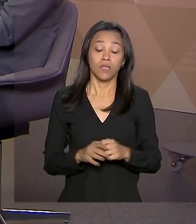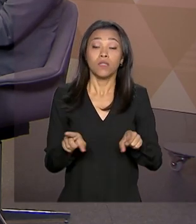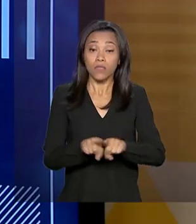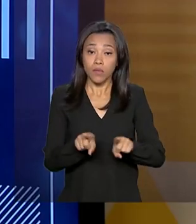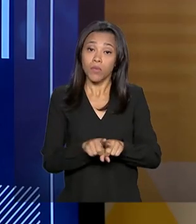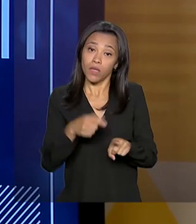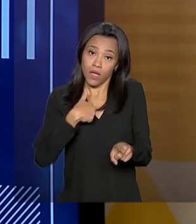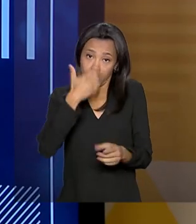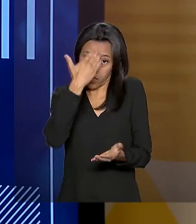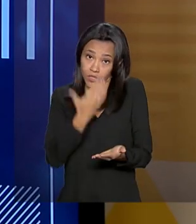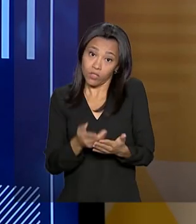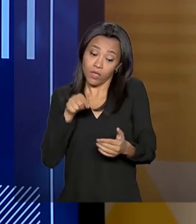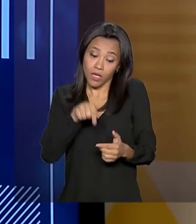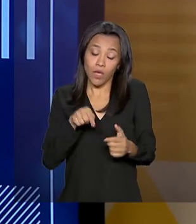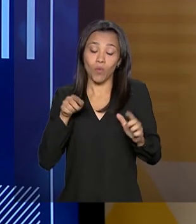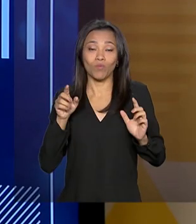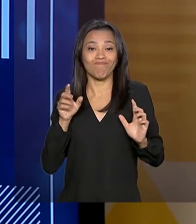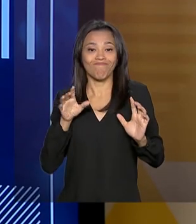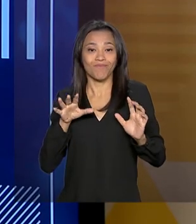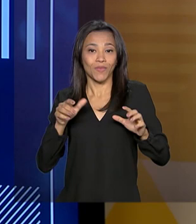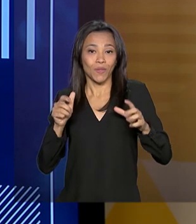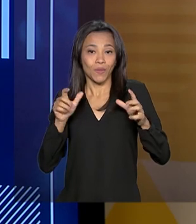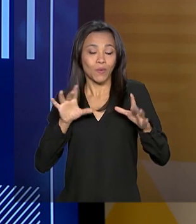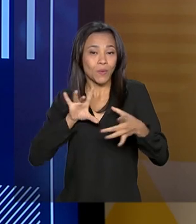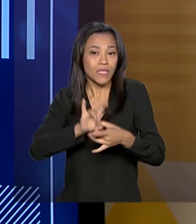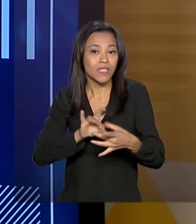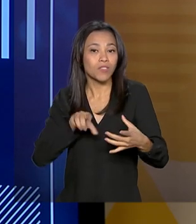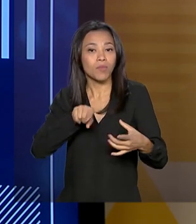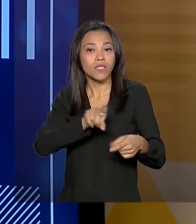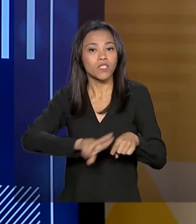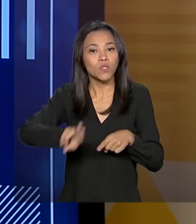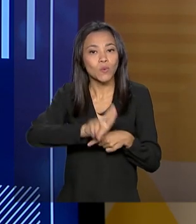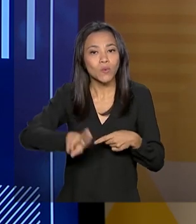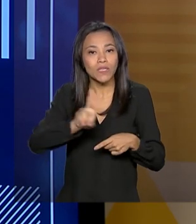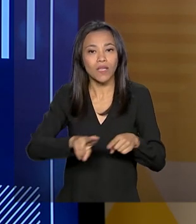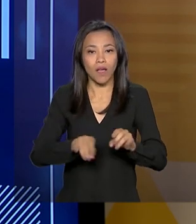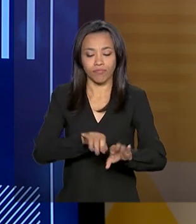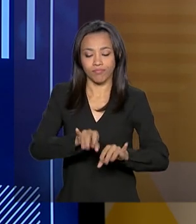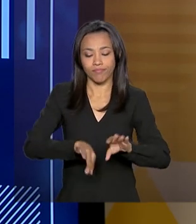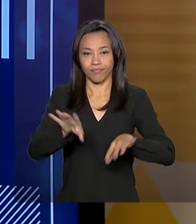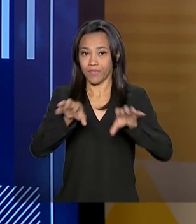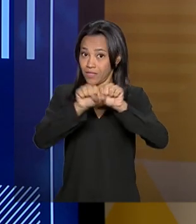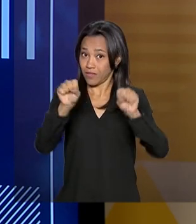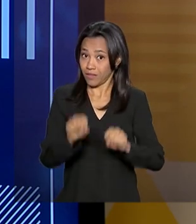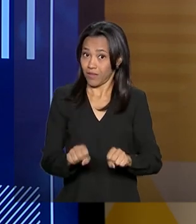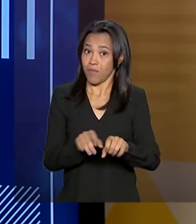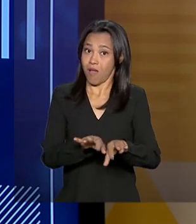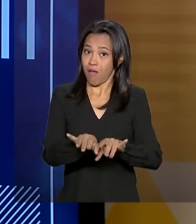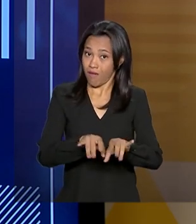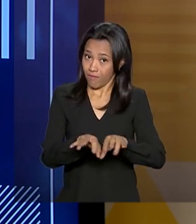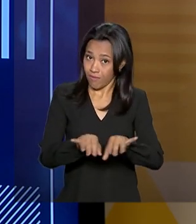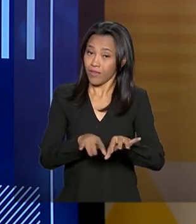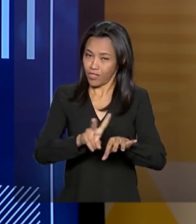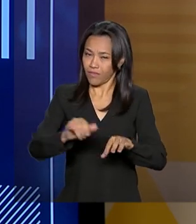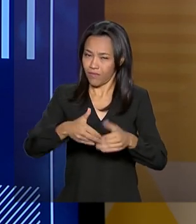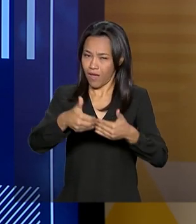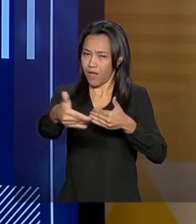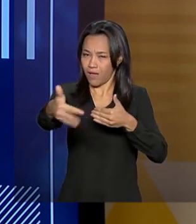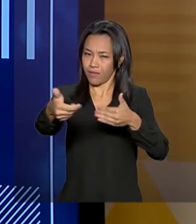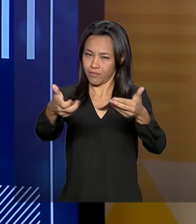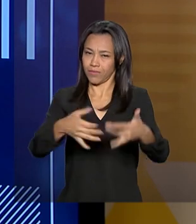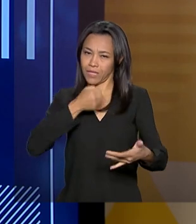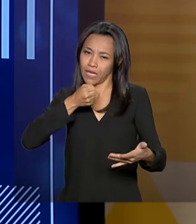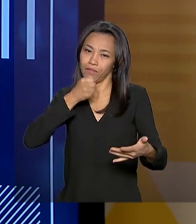creio que há um espaço aí para nós apostarmos em plataformas digitais, como nós, acredito, conversaremos ao longo aqui da